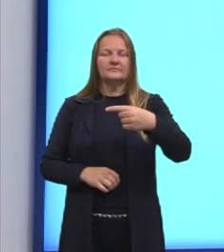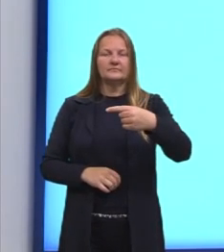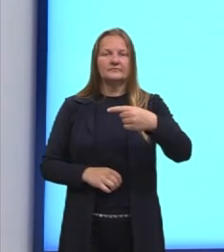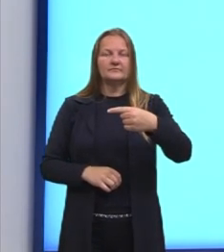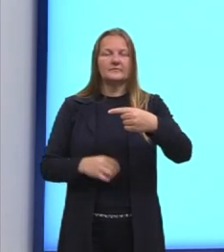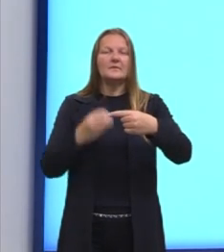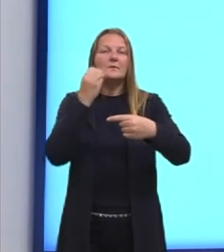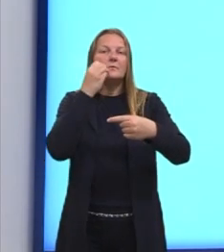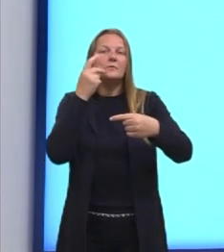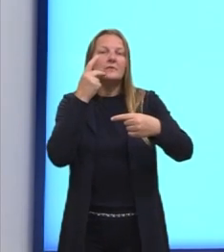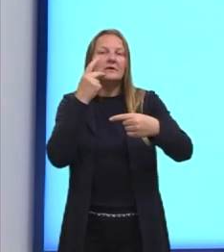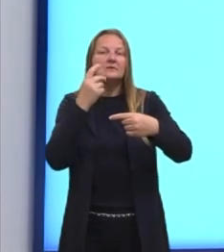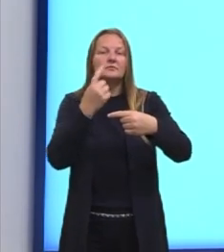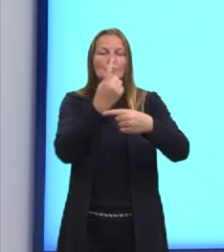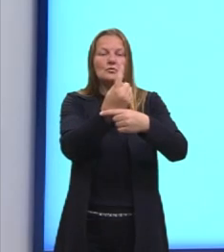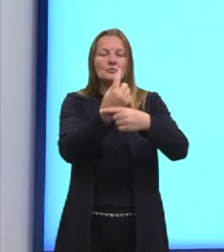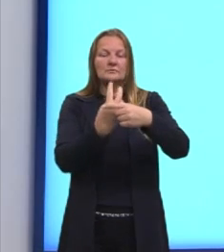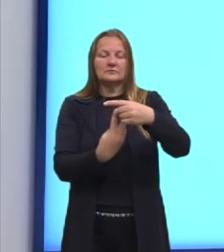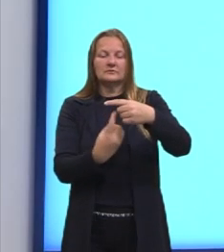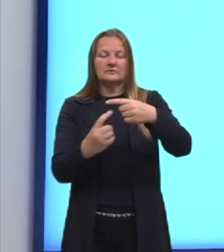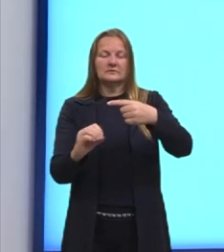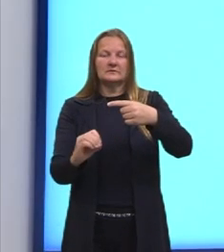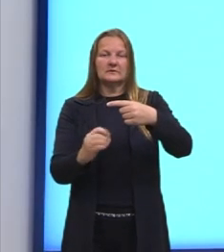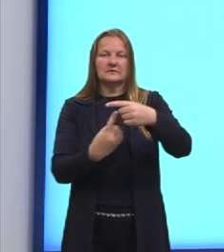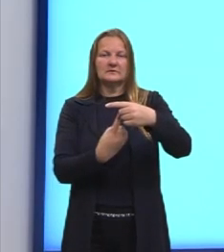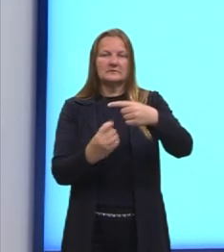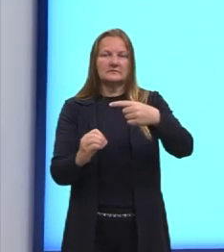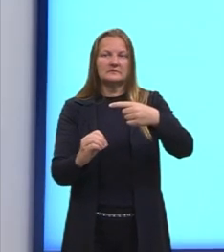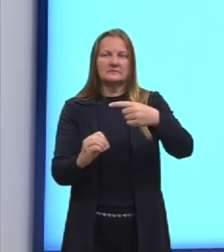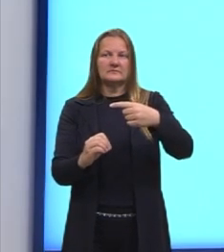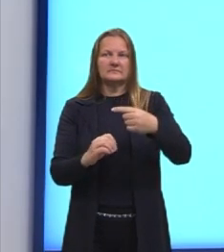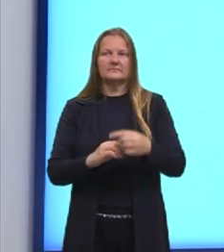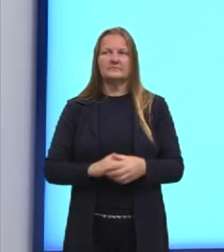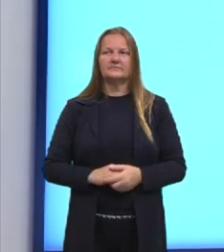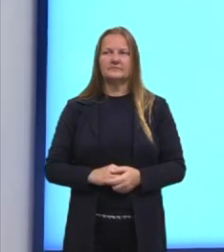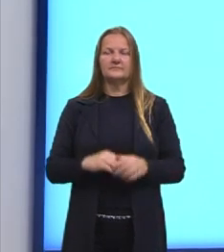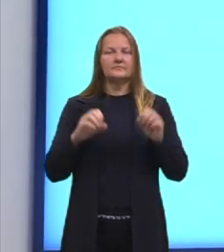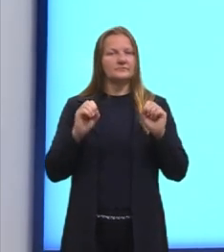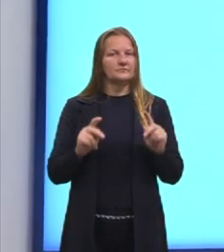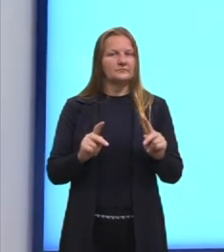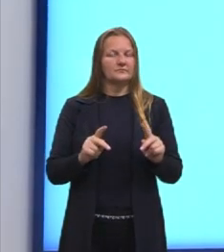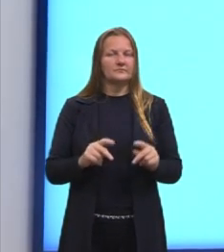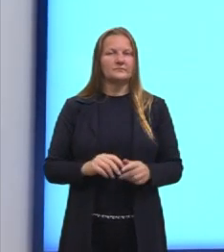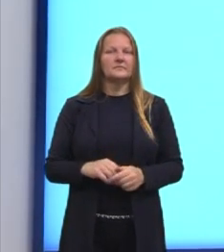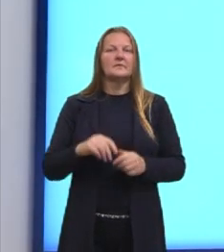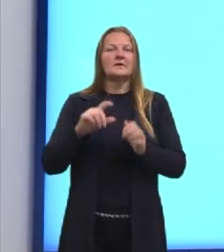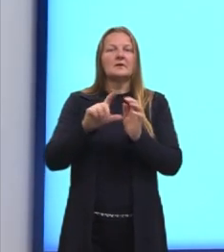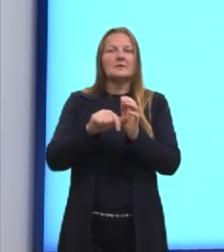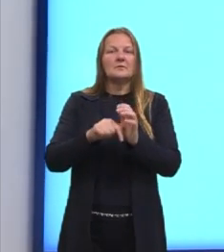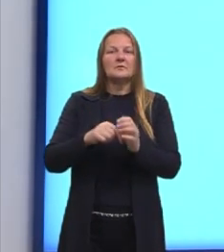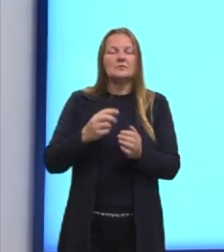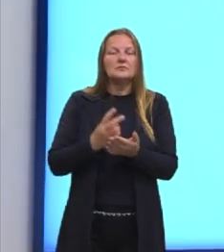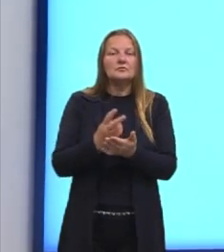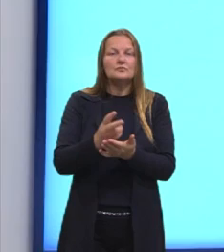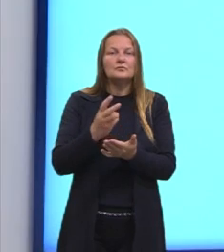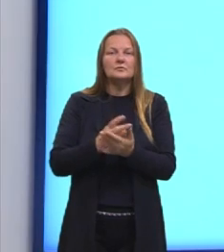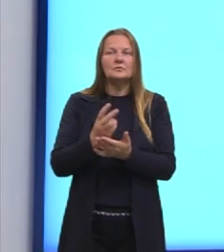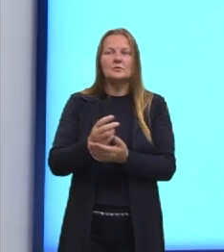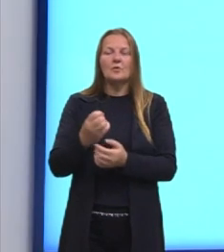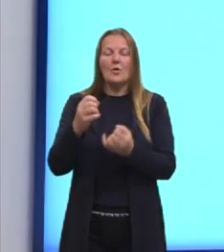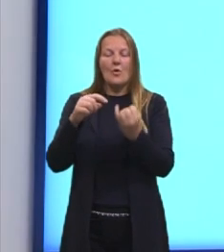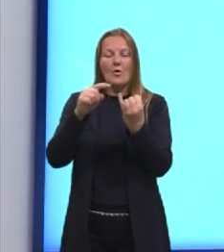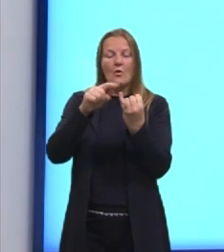probabilidade de acertar é de 1 para 10. Ok. Aí, seguindo a sequência, eu tenho o último